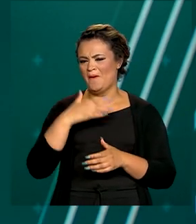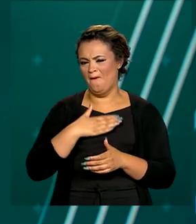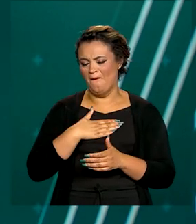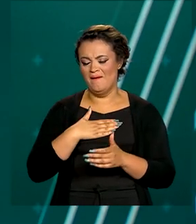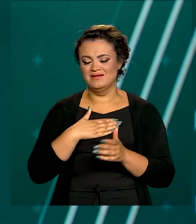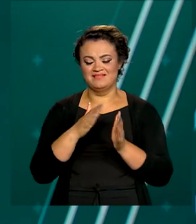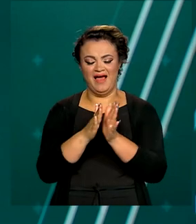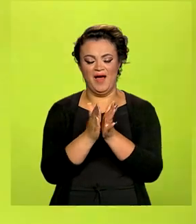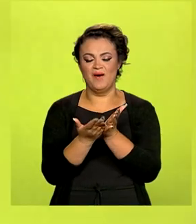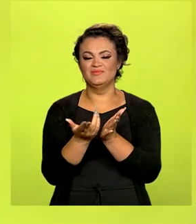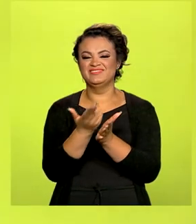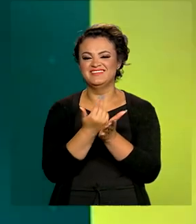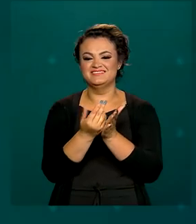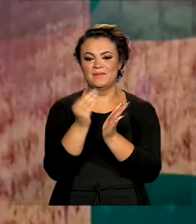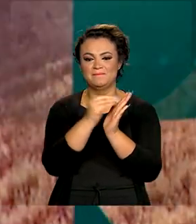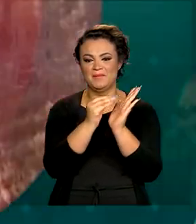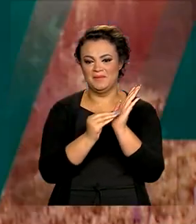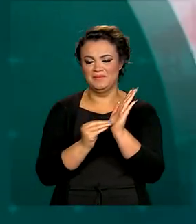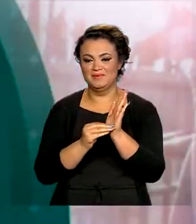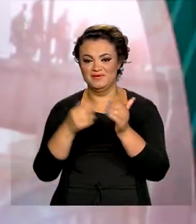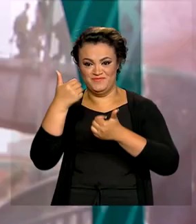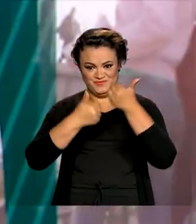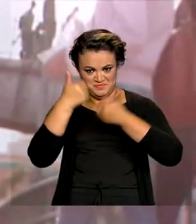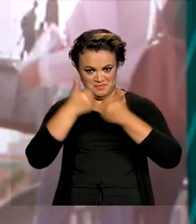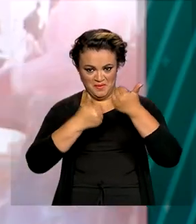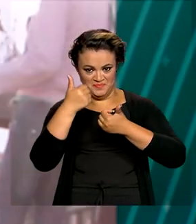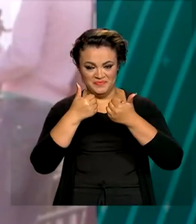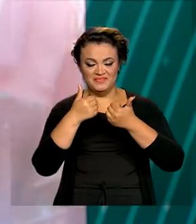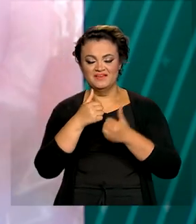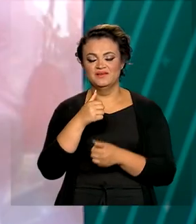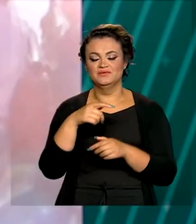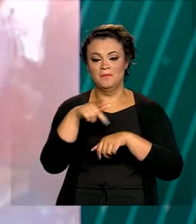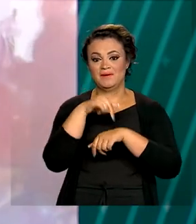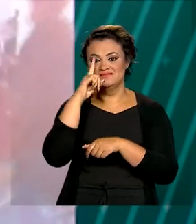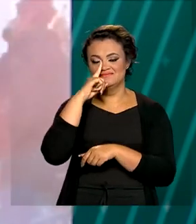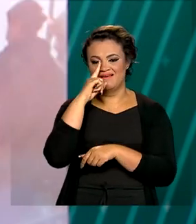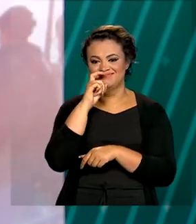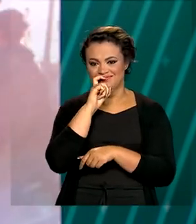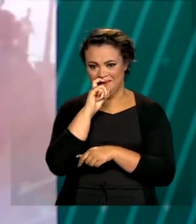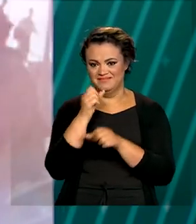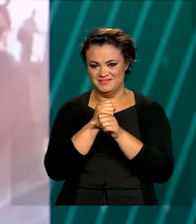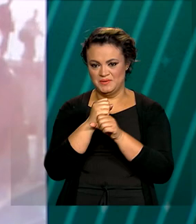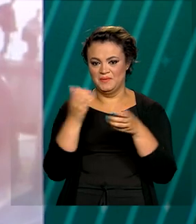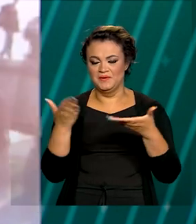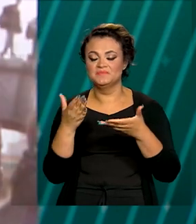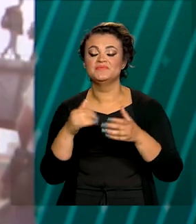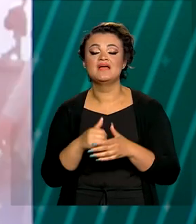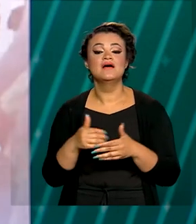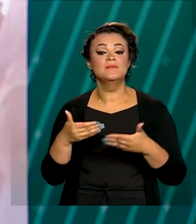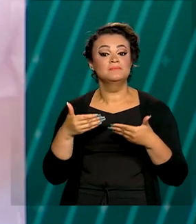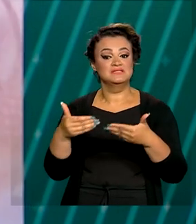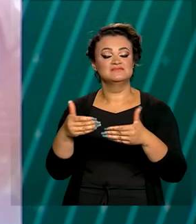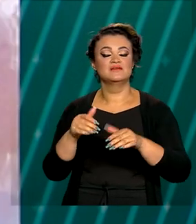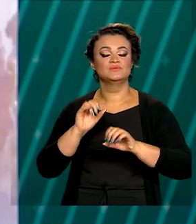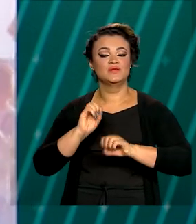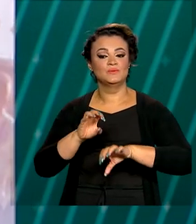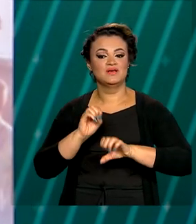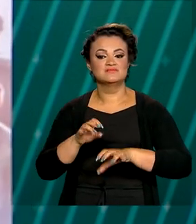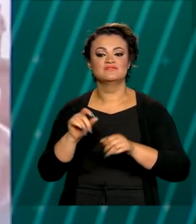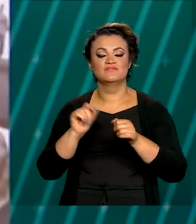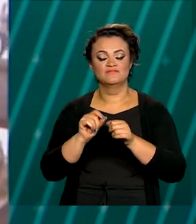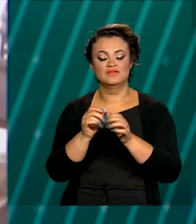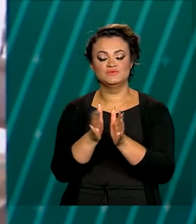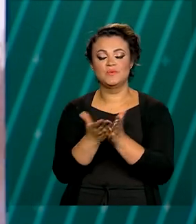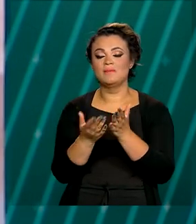completar o álbum de figurinhas da Copa do Mundo do Catar, o Ministério da Educação confeccionou uma versão do álbum